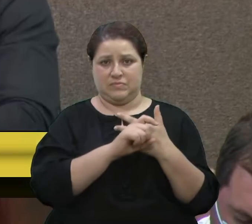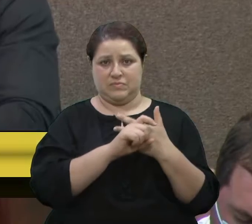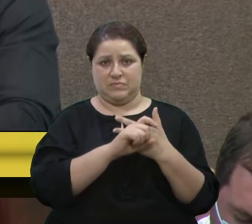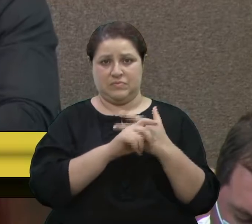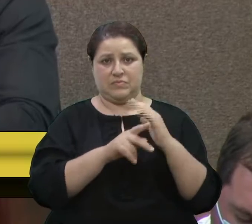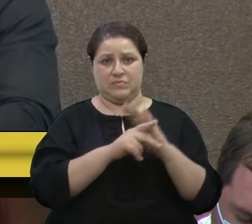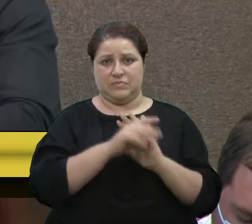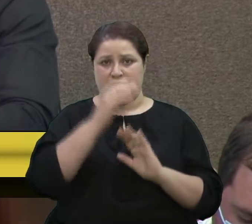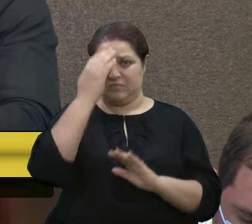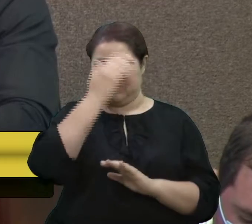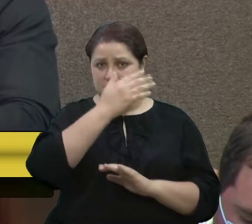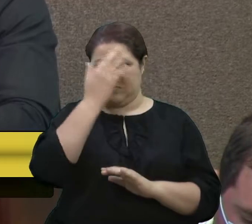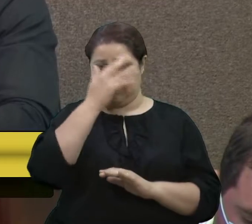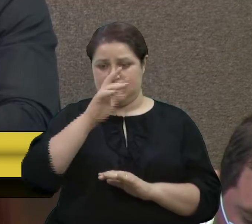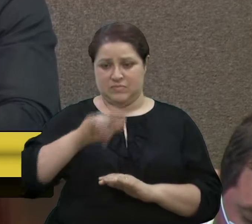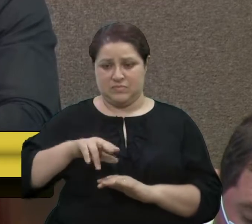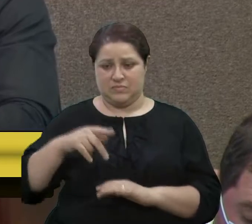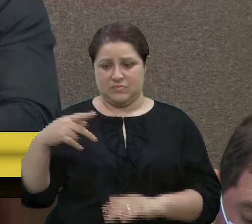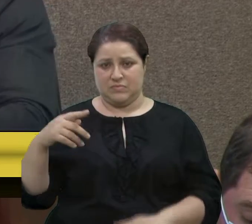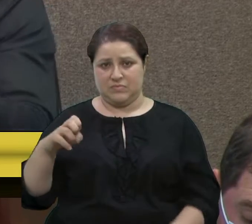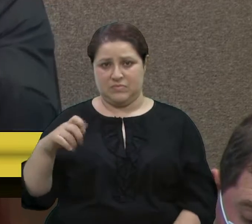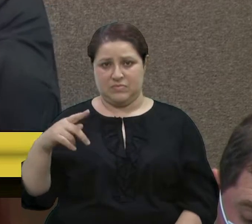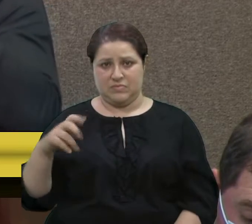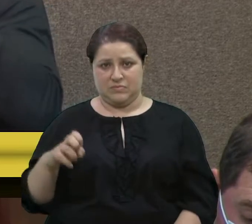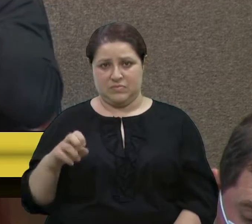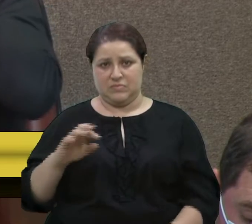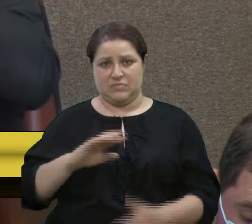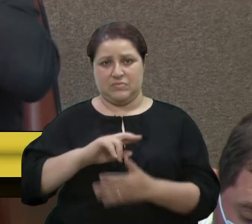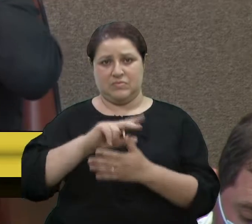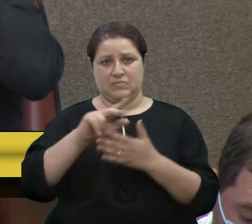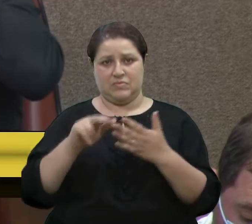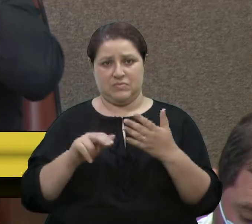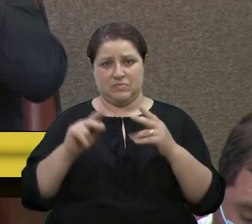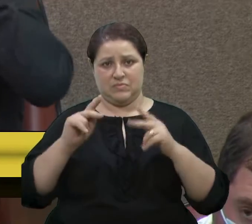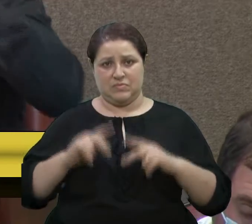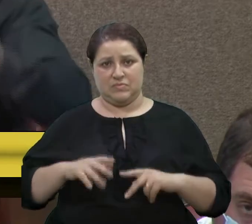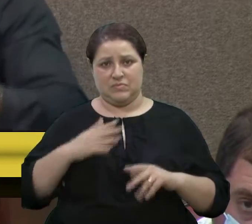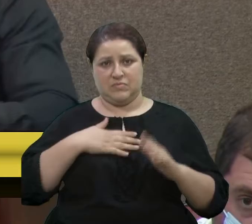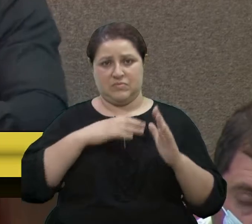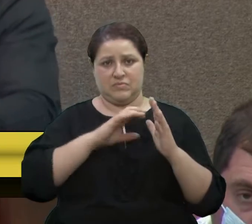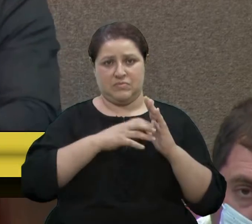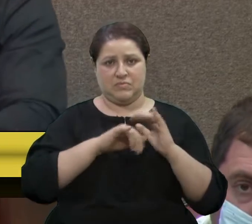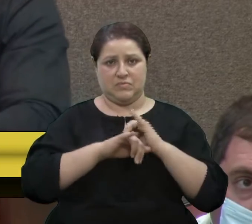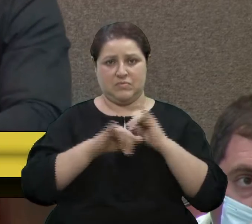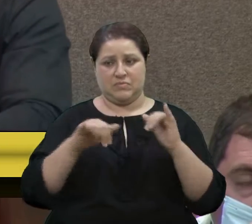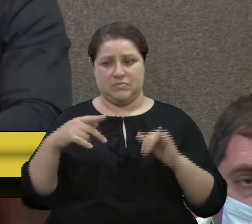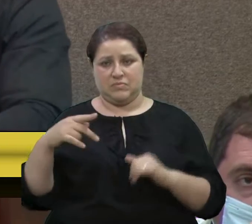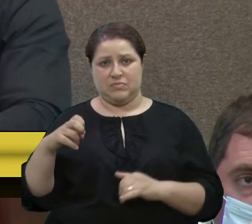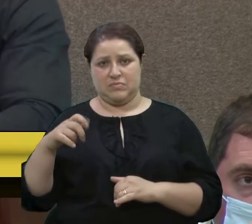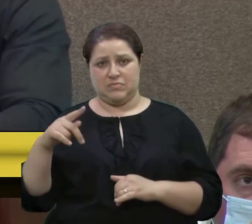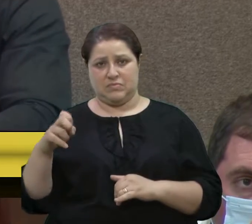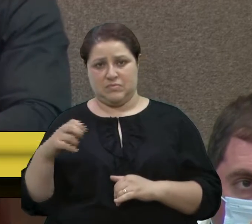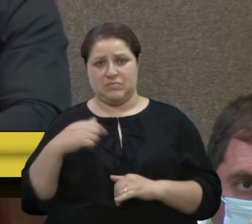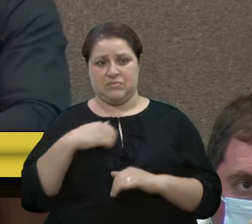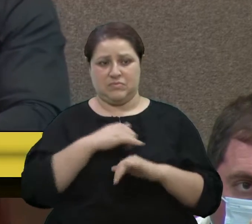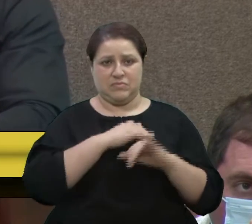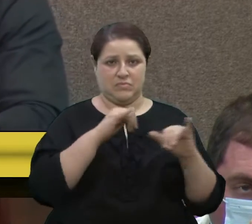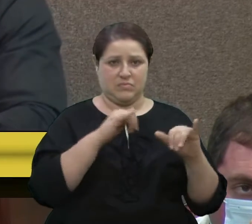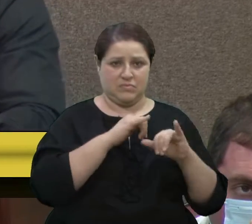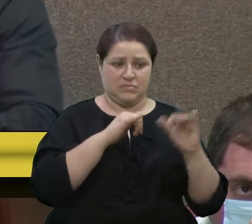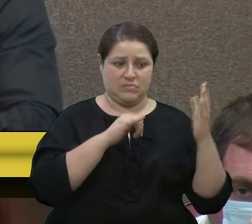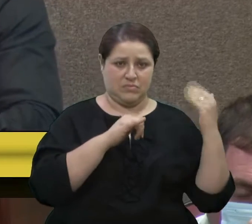para o Adiló, não foi para o Pepe. Inclusive, diversos do meu partido fizeram campanha para o Pepe. Na época, eu fiz campanha para o Adiló.